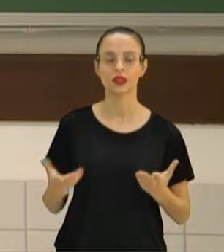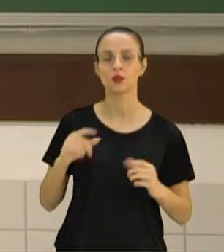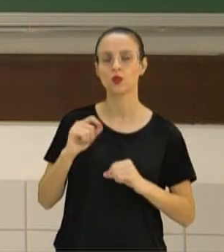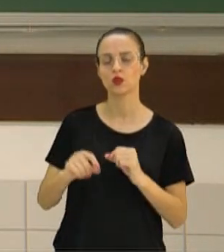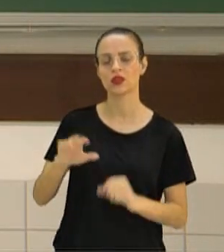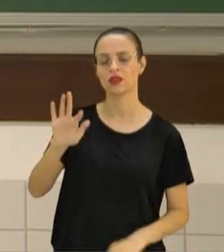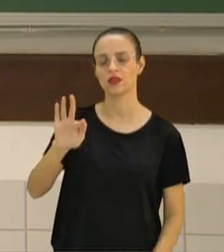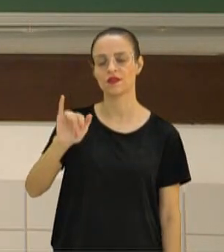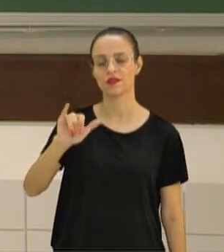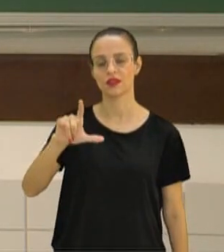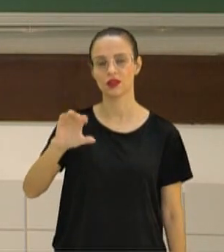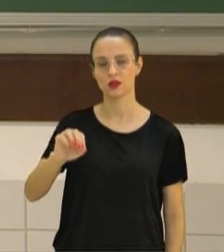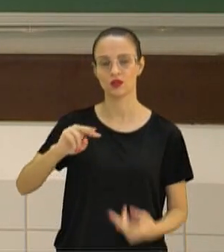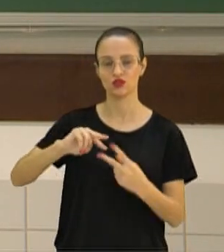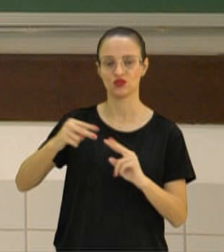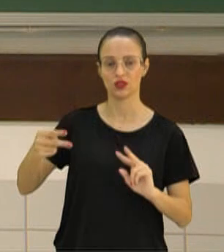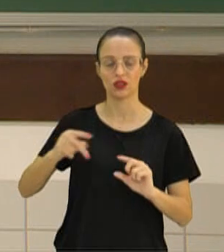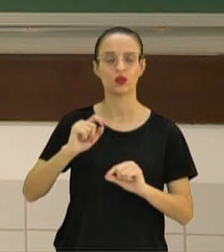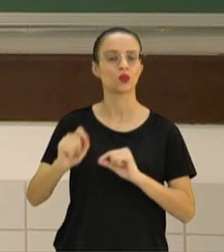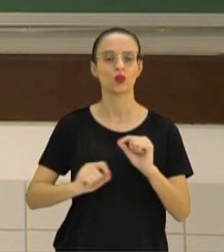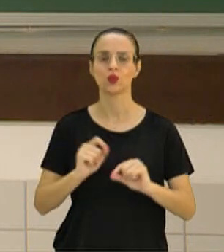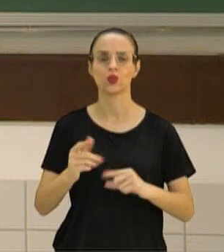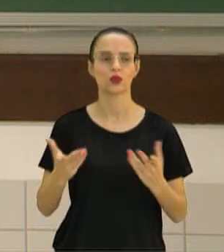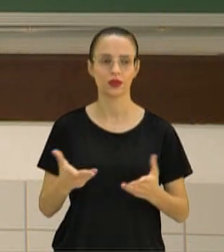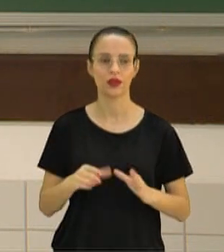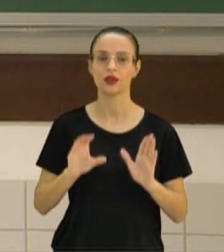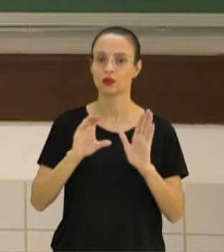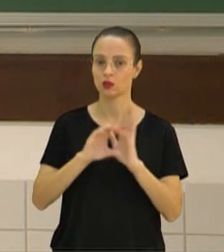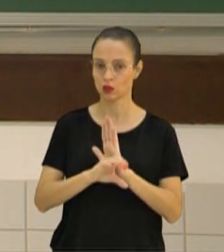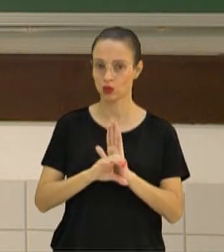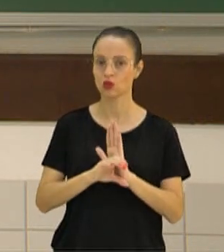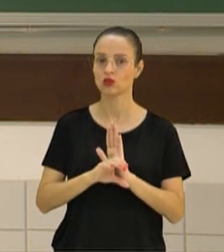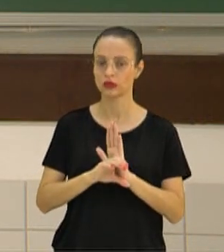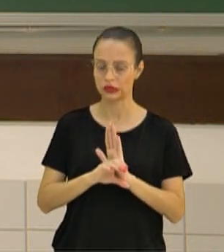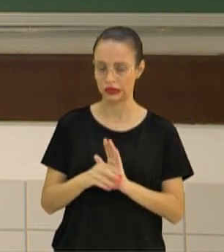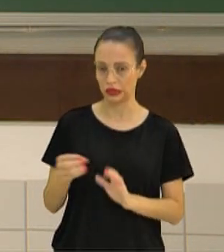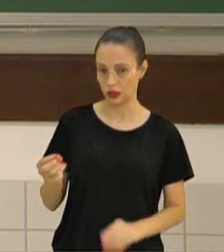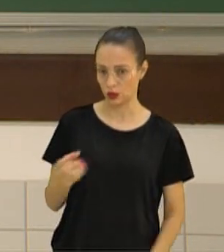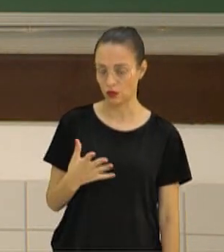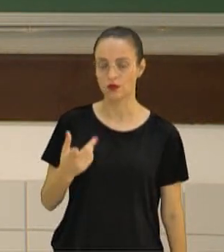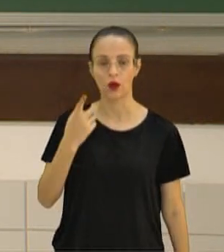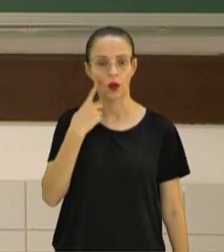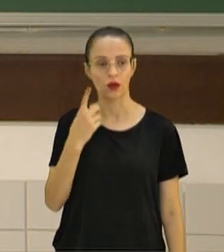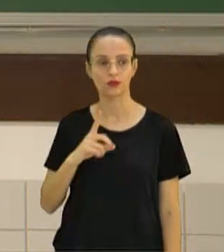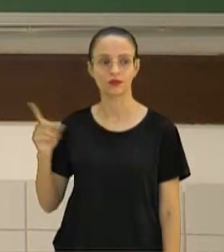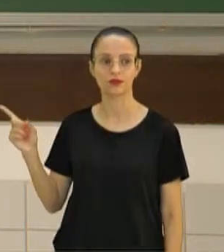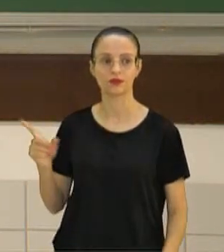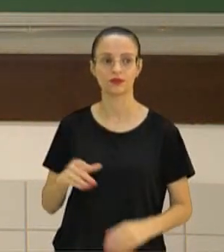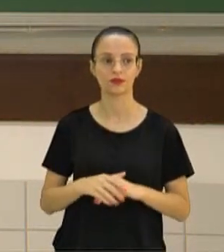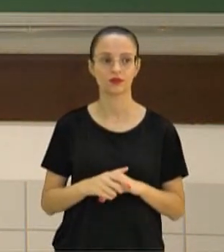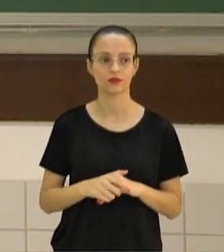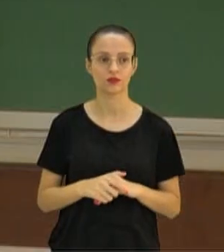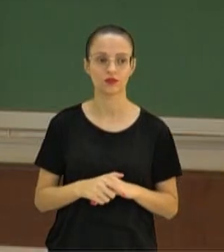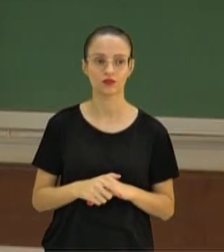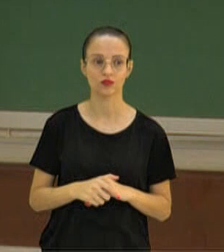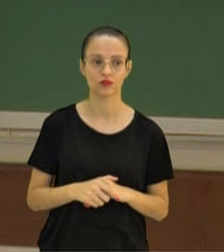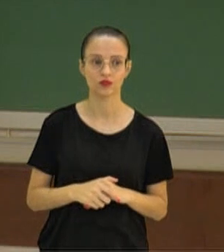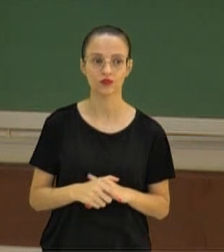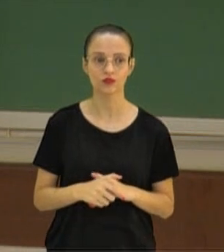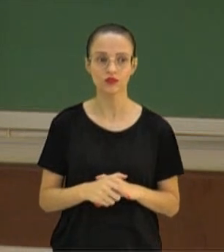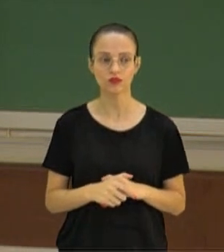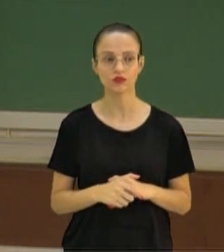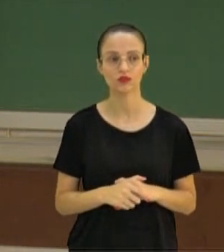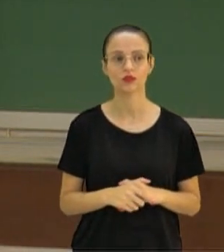conceito filogenético de espécie. Um conceito mais recente. Um Acompanhe no slide aqui comigo o conceito.